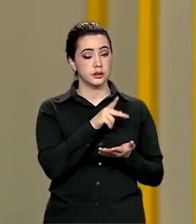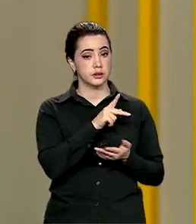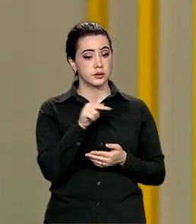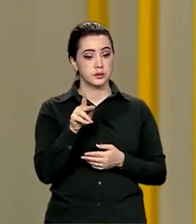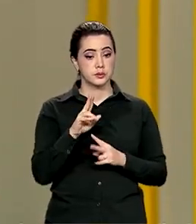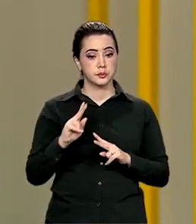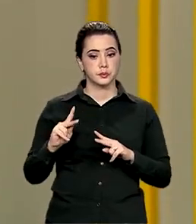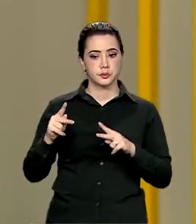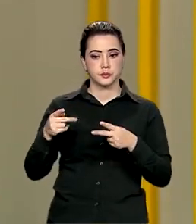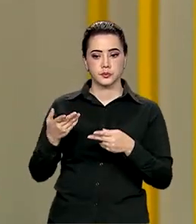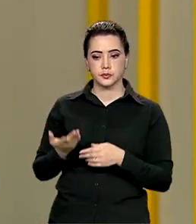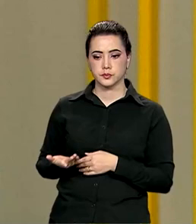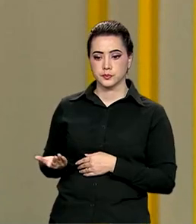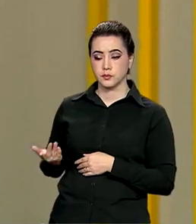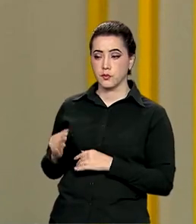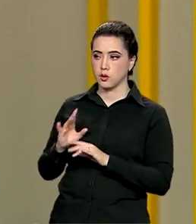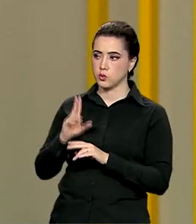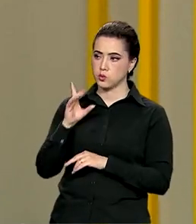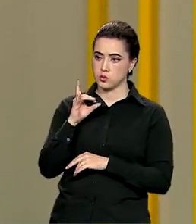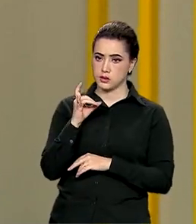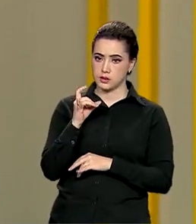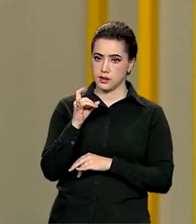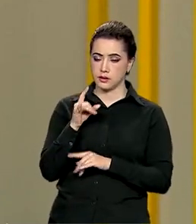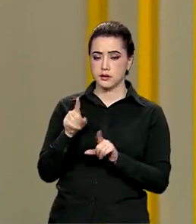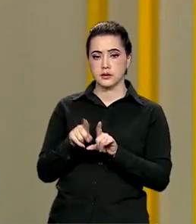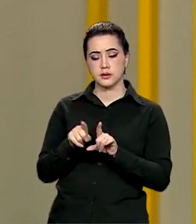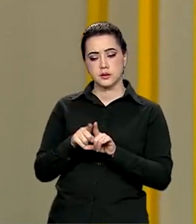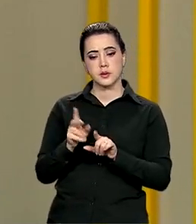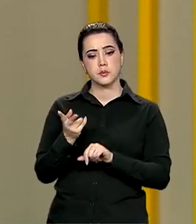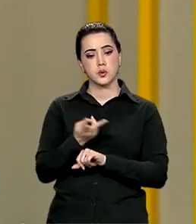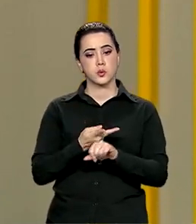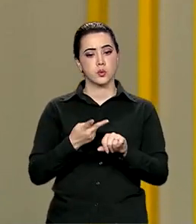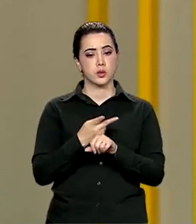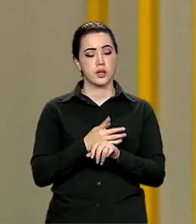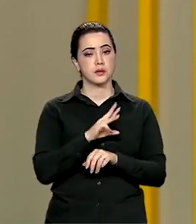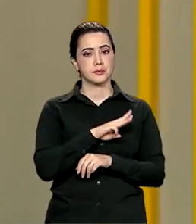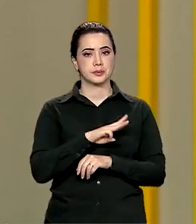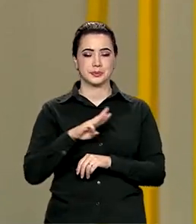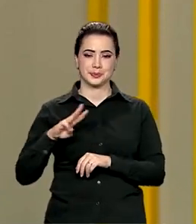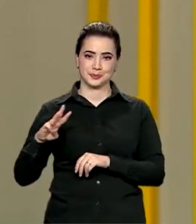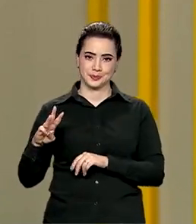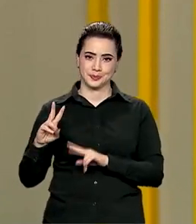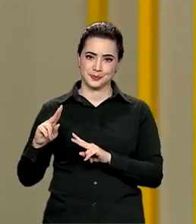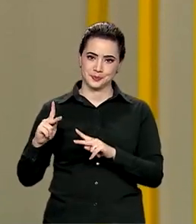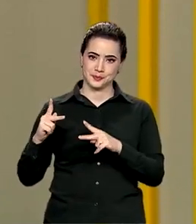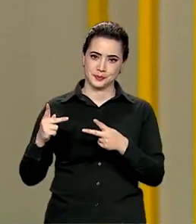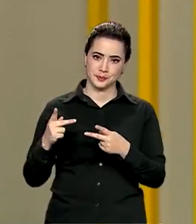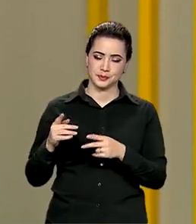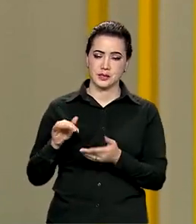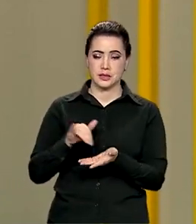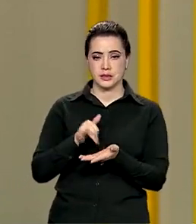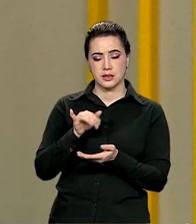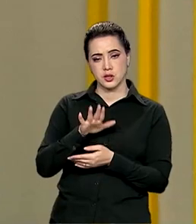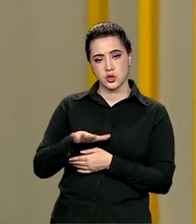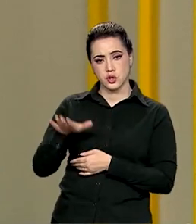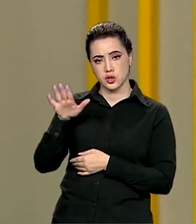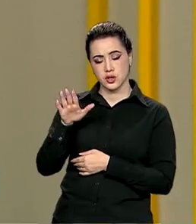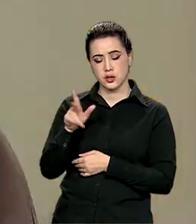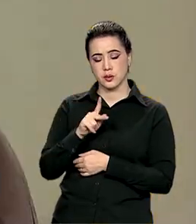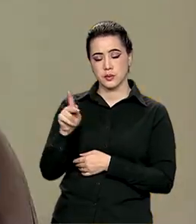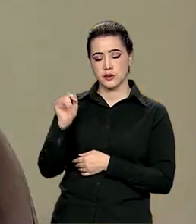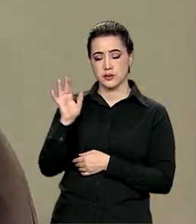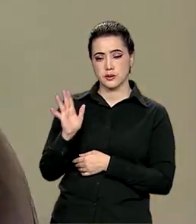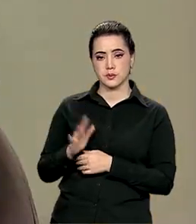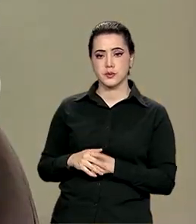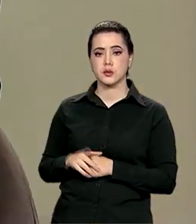SG Presidência, no Instagram, e também pode se informar no site da Secretaria-Geral da Presidência da República. E, você já mencionou, tem